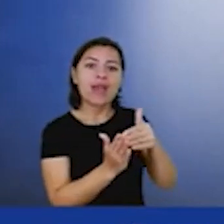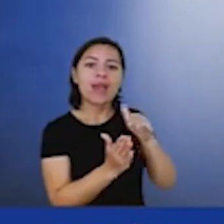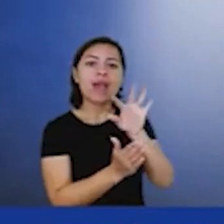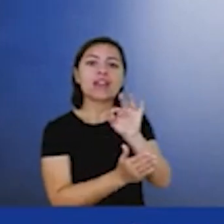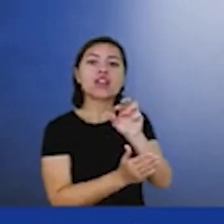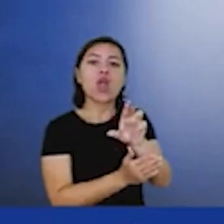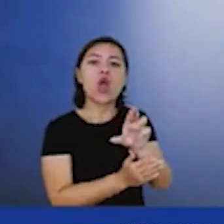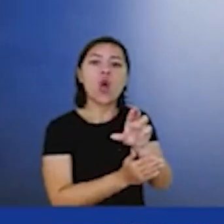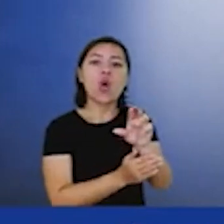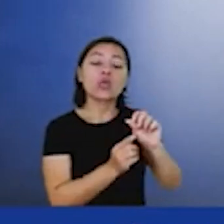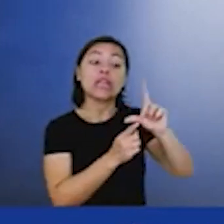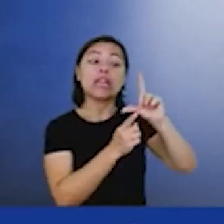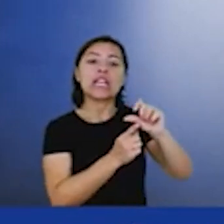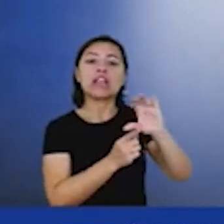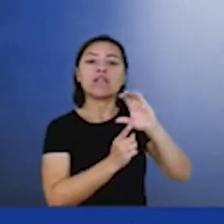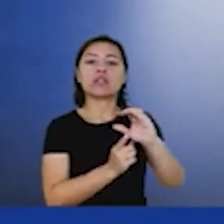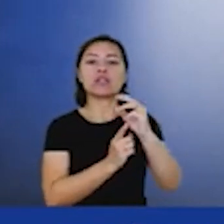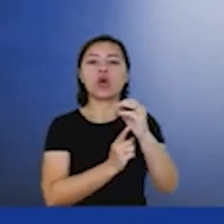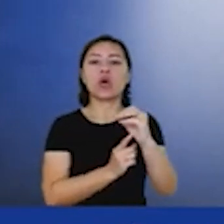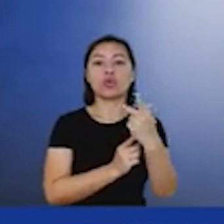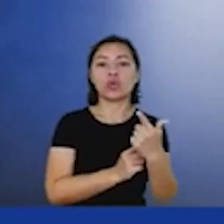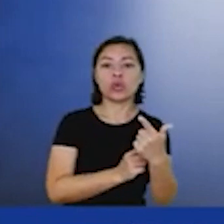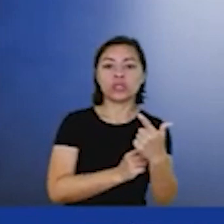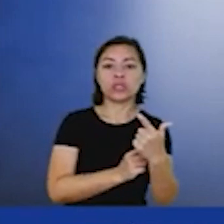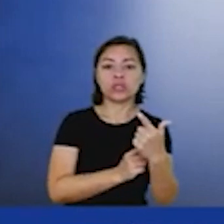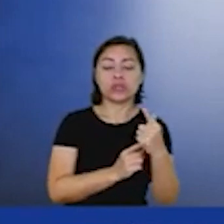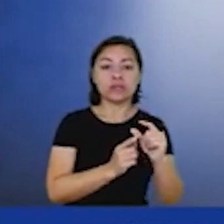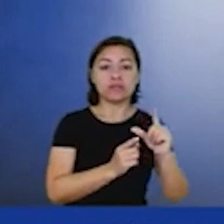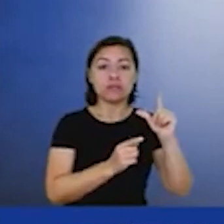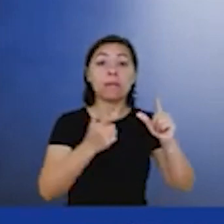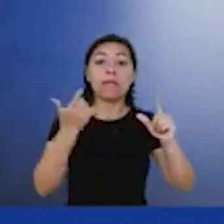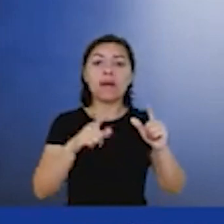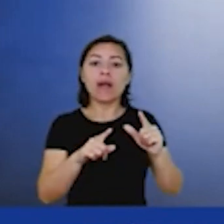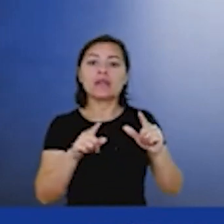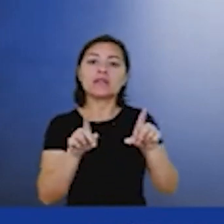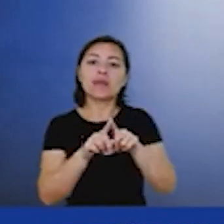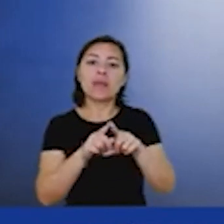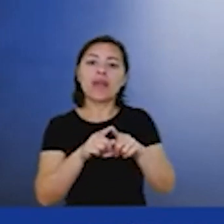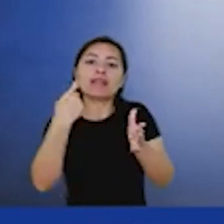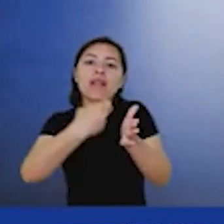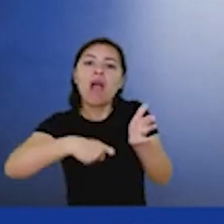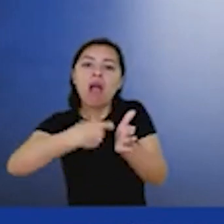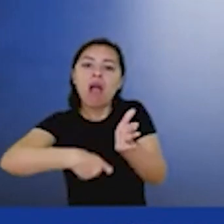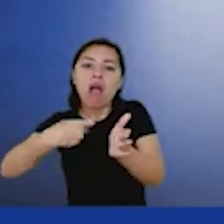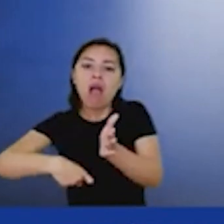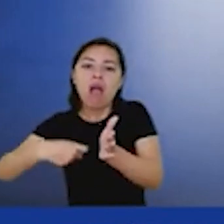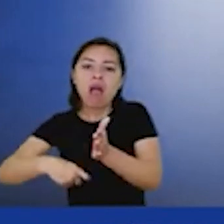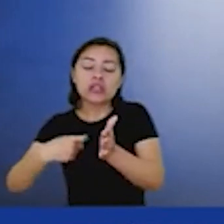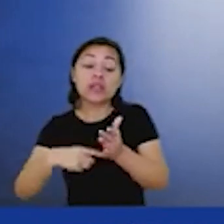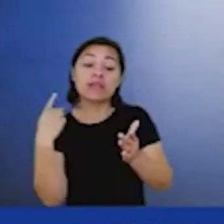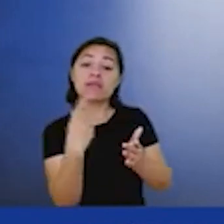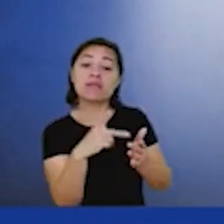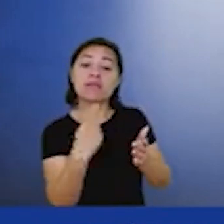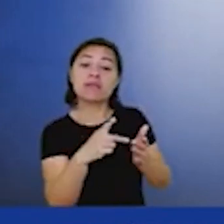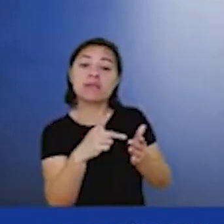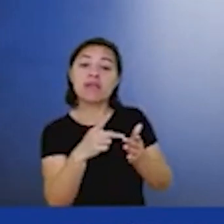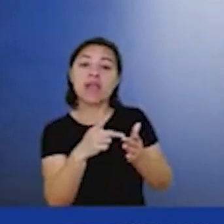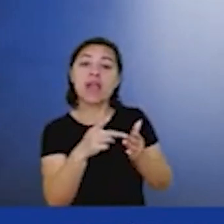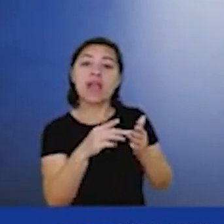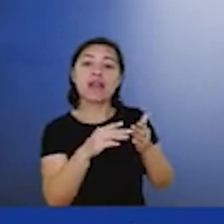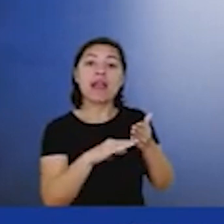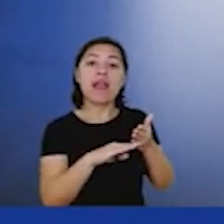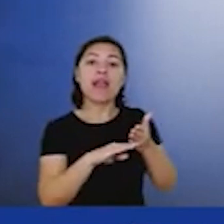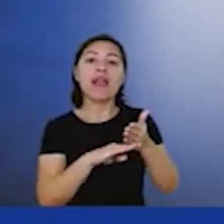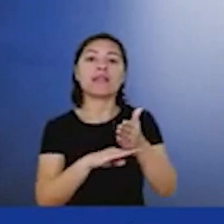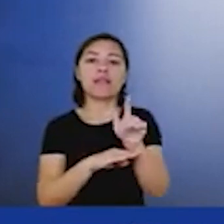produção mas também os mecanismos tarifários para a introdução desse gás mais limpo no